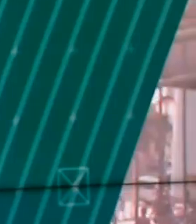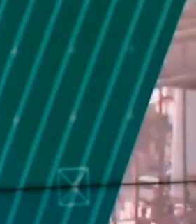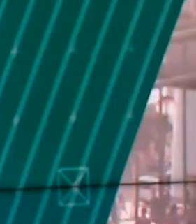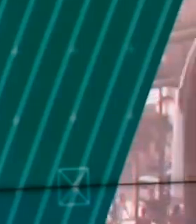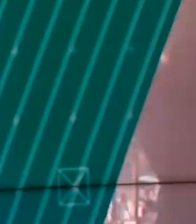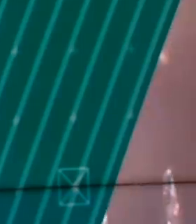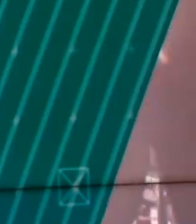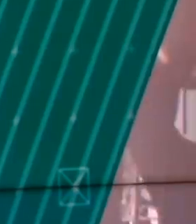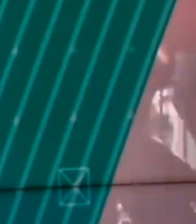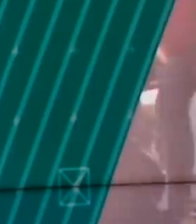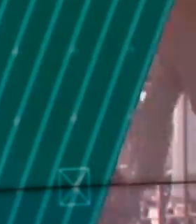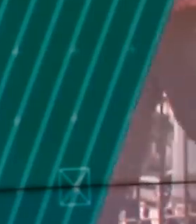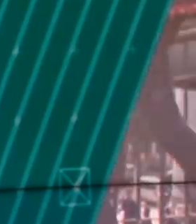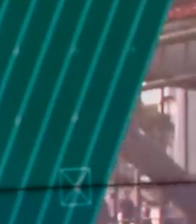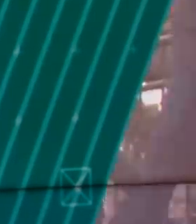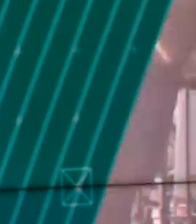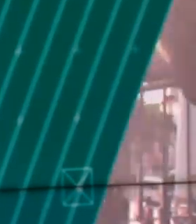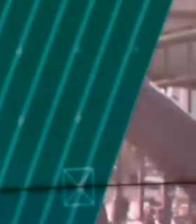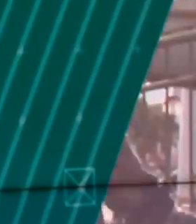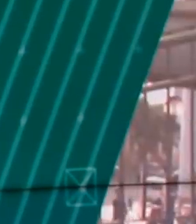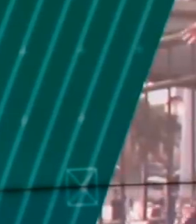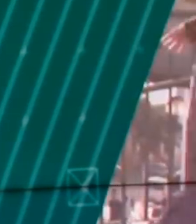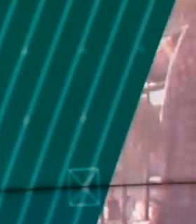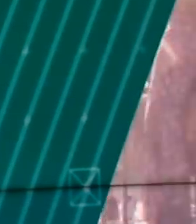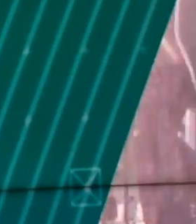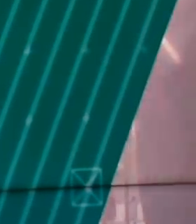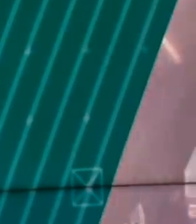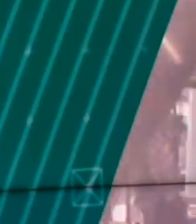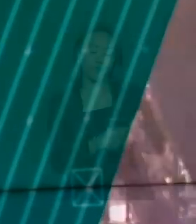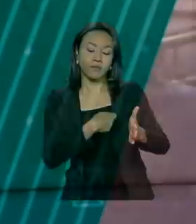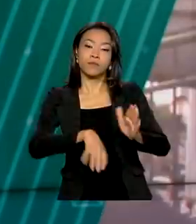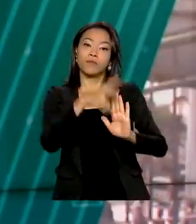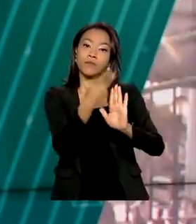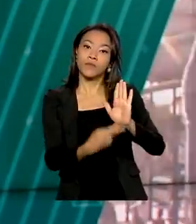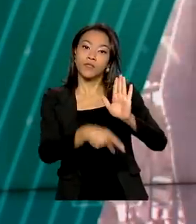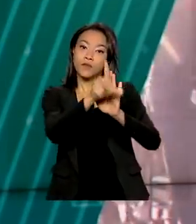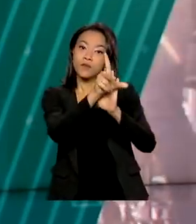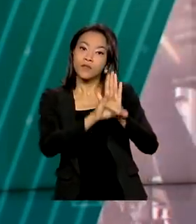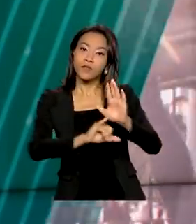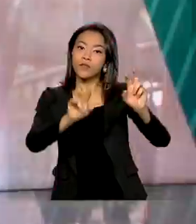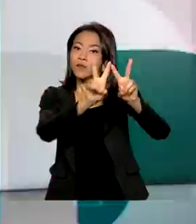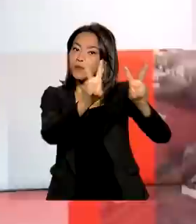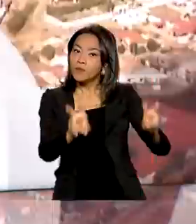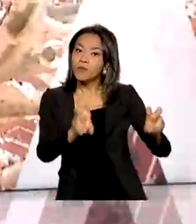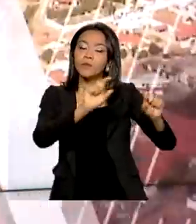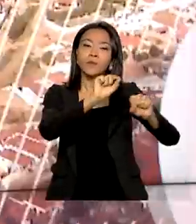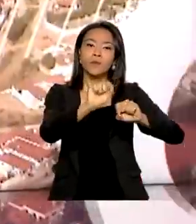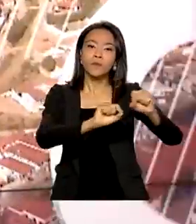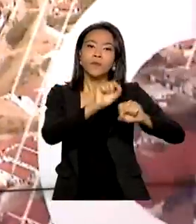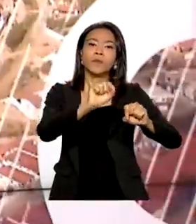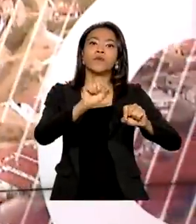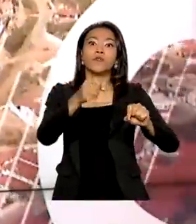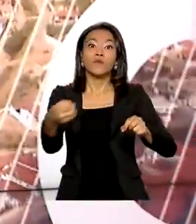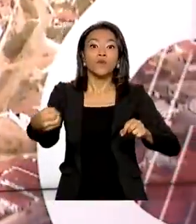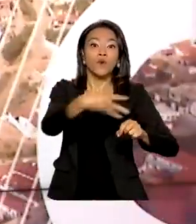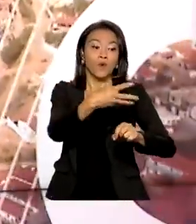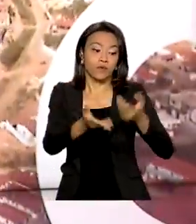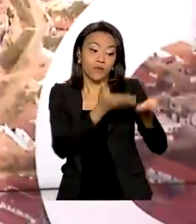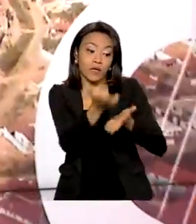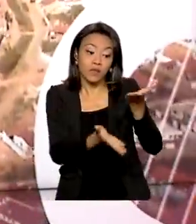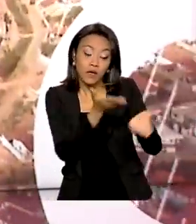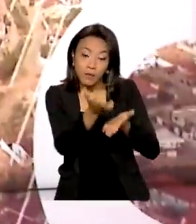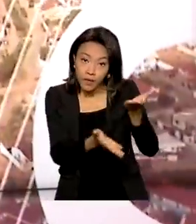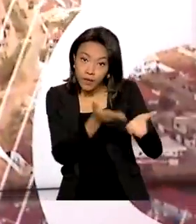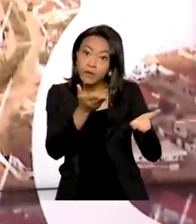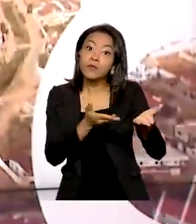E o presidente Jair Bolsonaro sancionou um projeto de lei de conversão que amplia a cobertura de novos tratamentos pelos